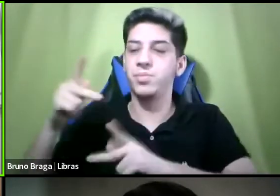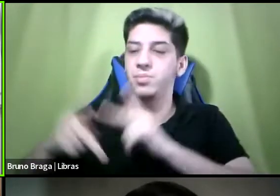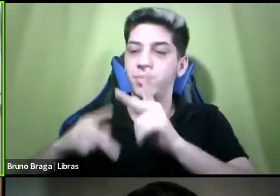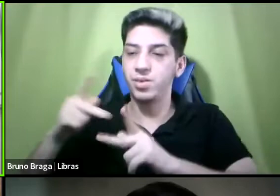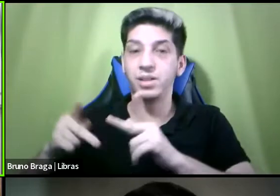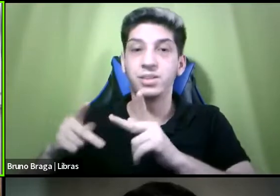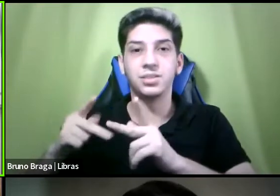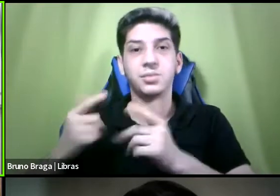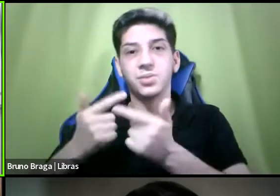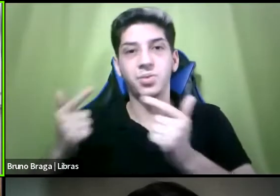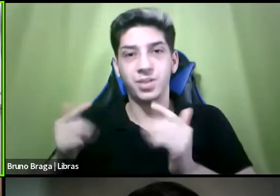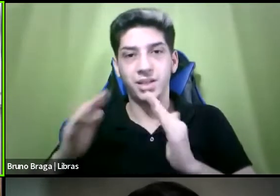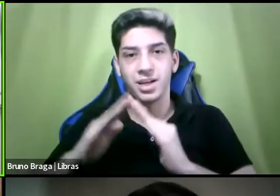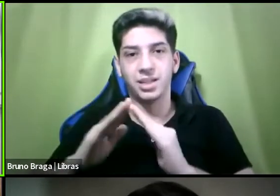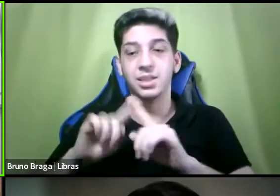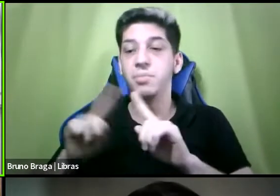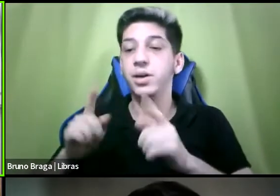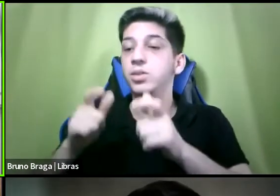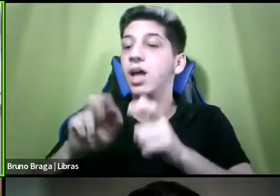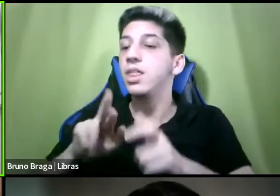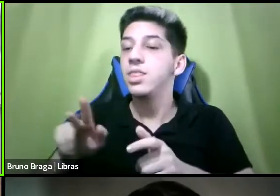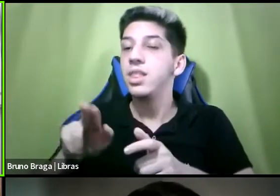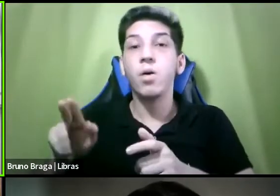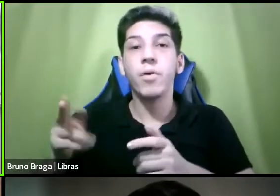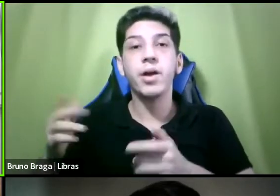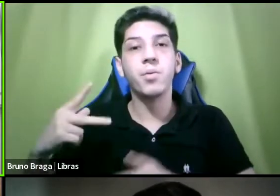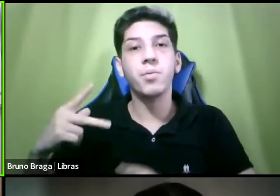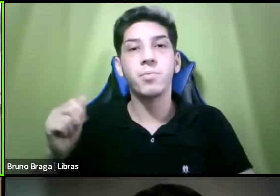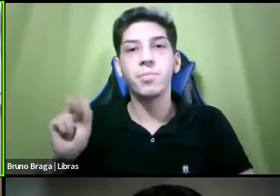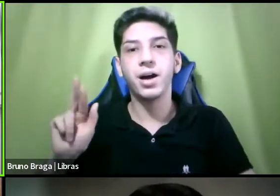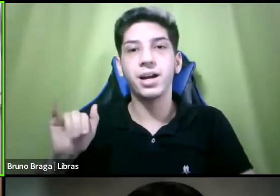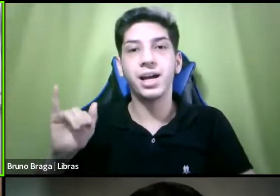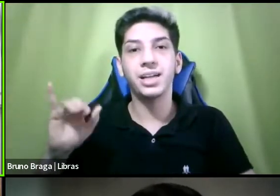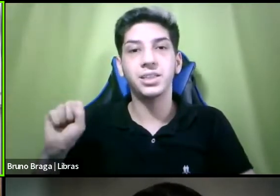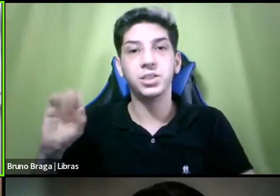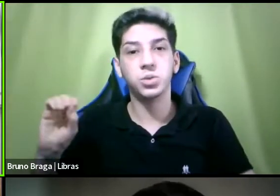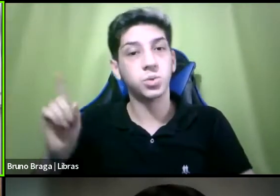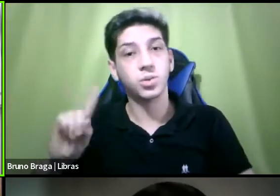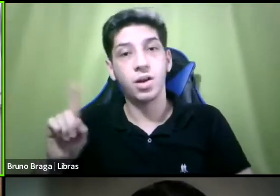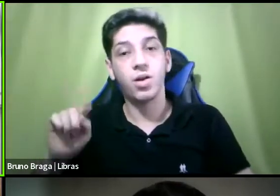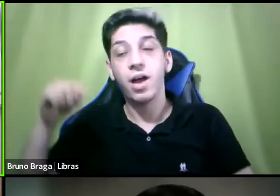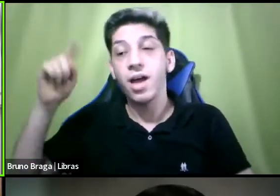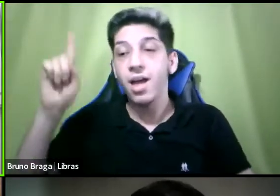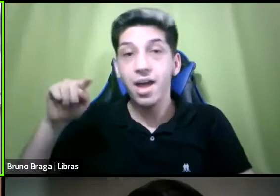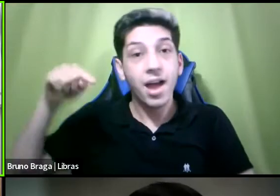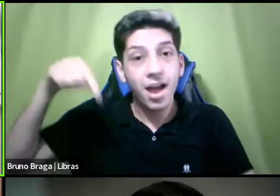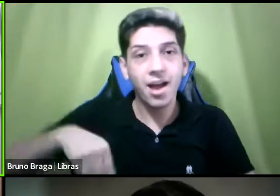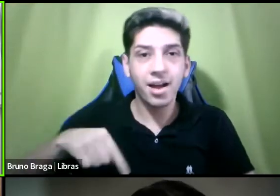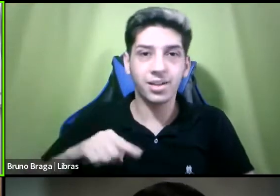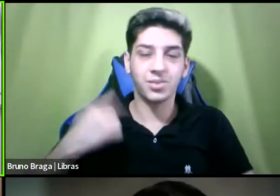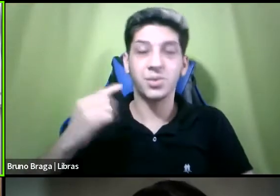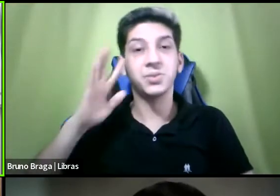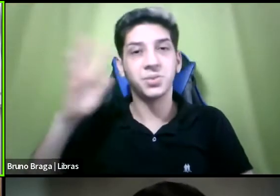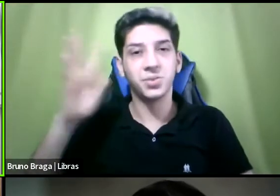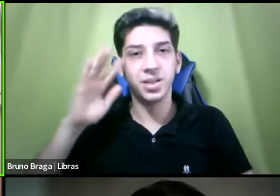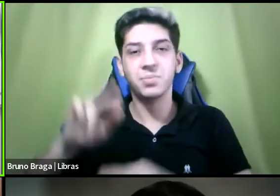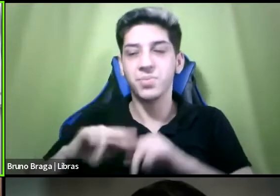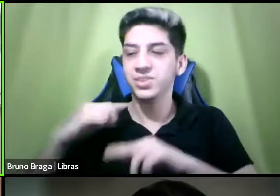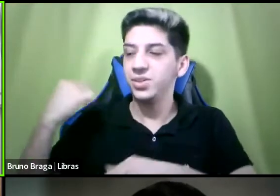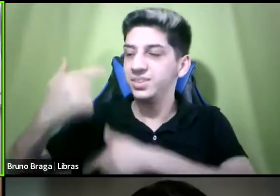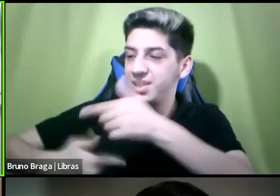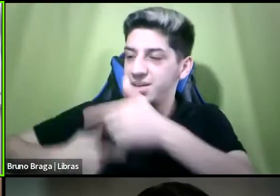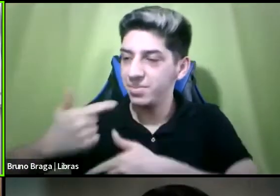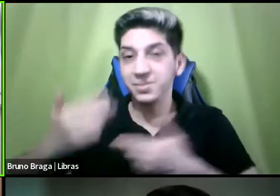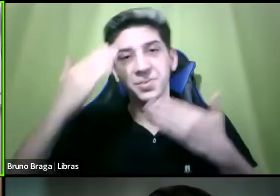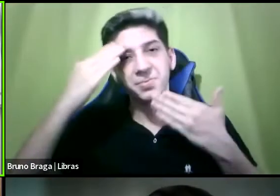esse lugar não é o paraíso esse lugar é aqui é com isso que nós sonhamos e é para isso que nós trabalhamos muito